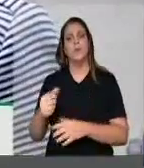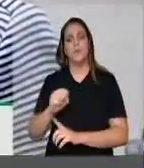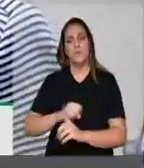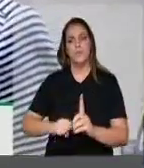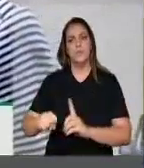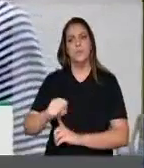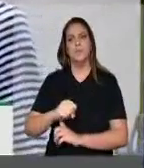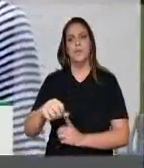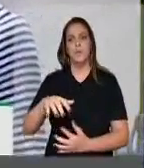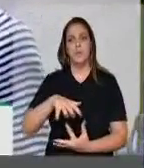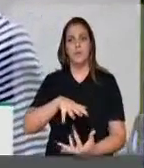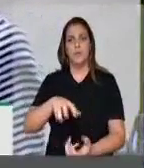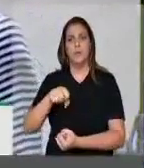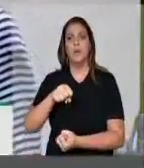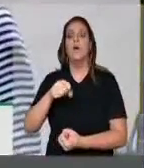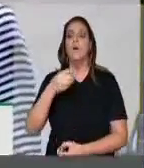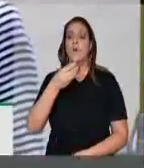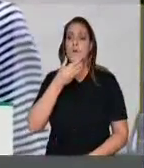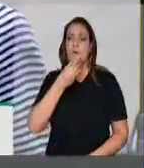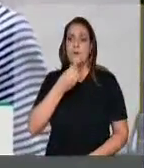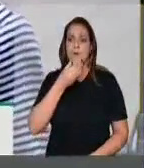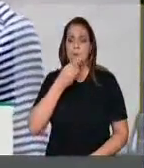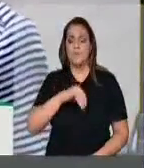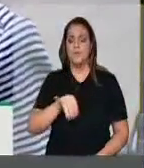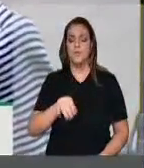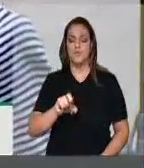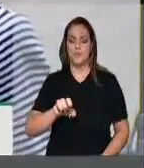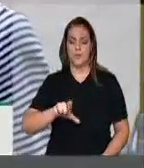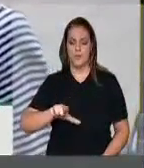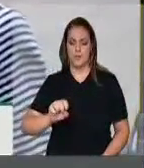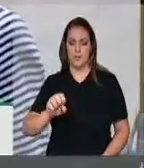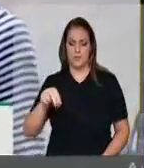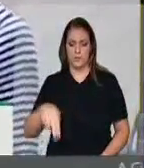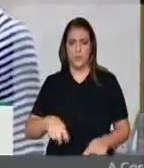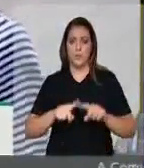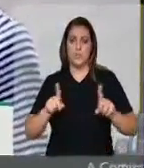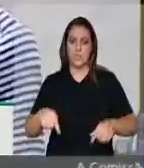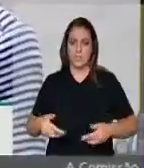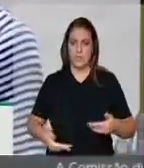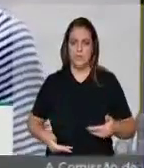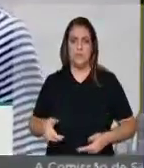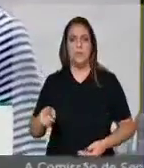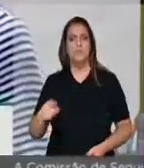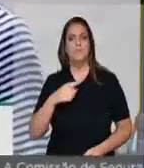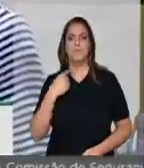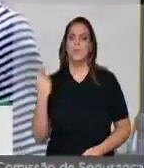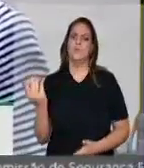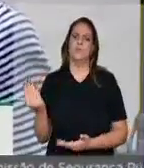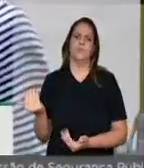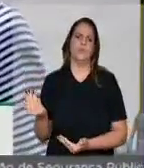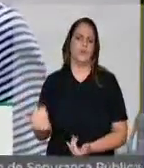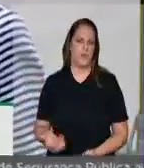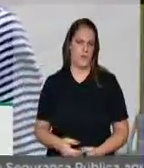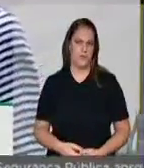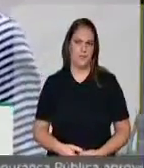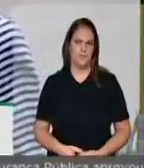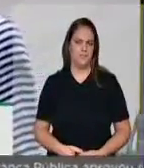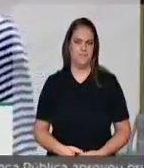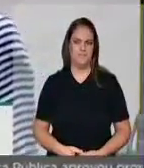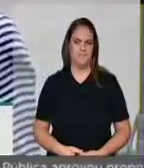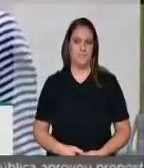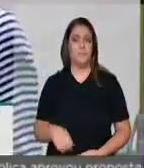O servidor público e militante socialista, Joelson Mira de Jesus, partiu ainda jovem, um